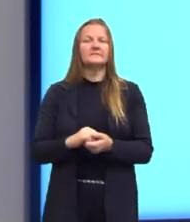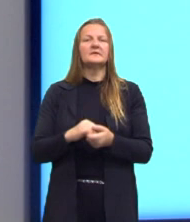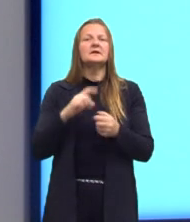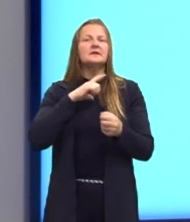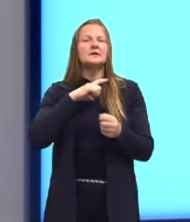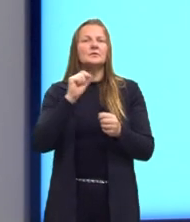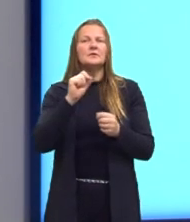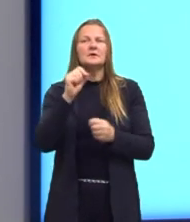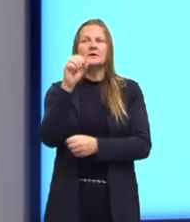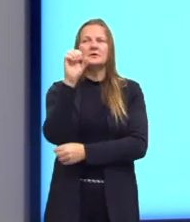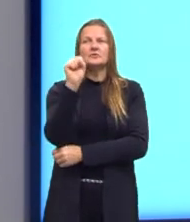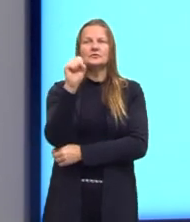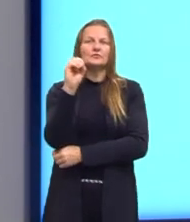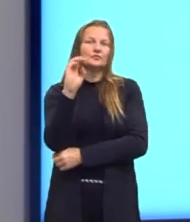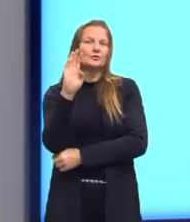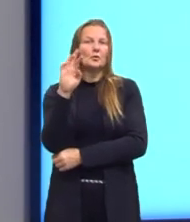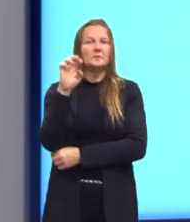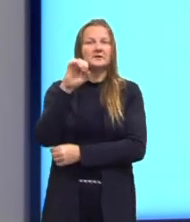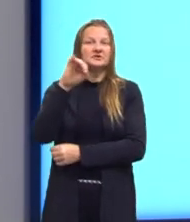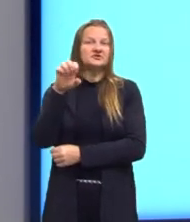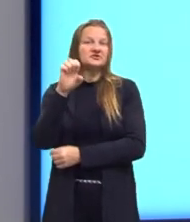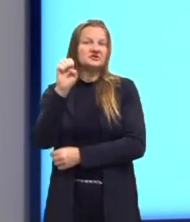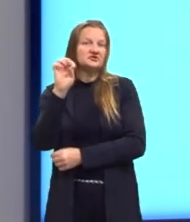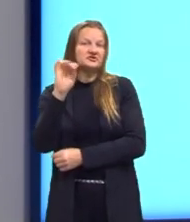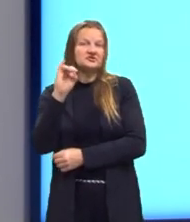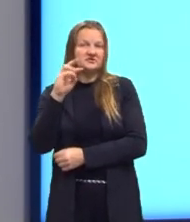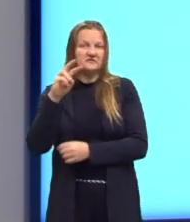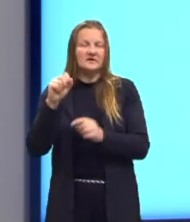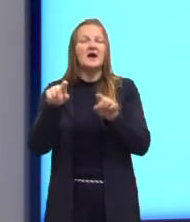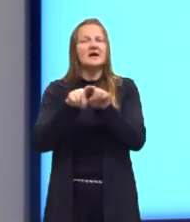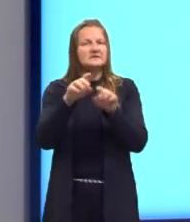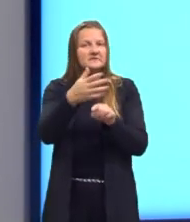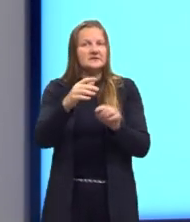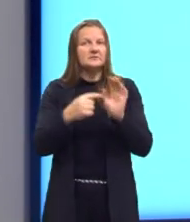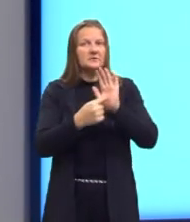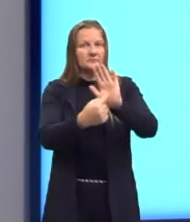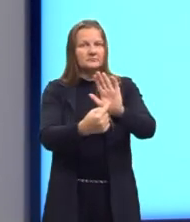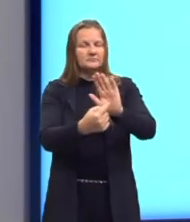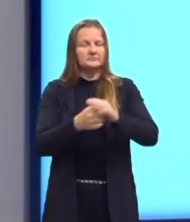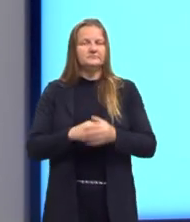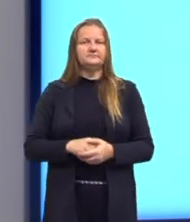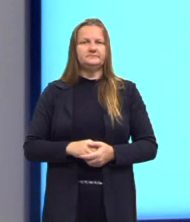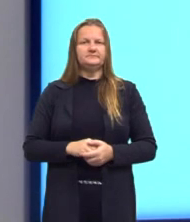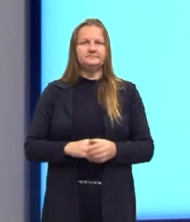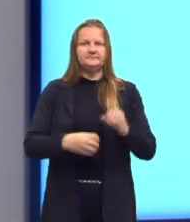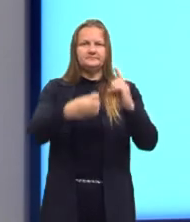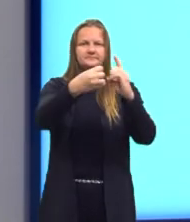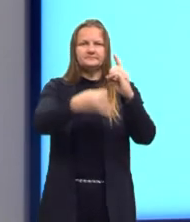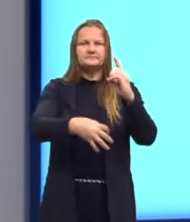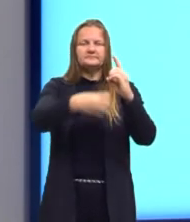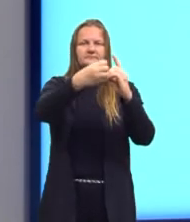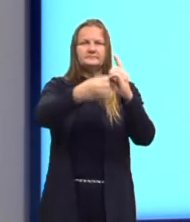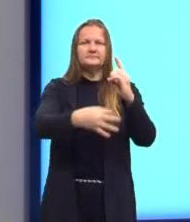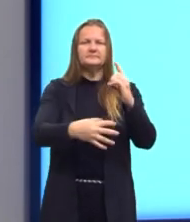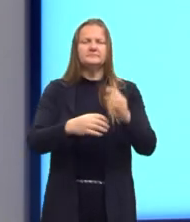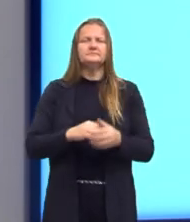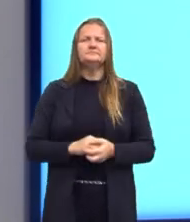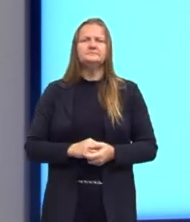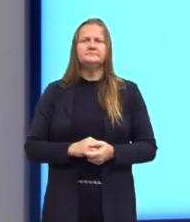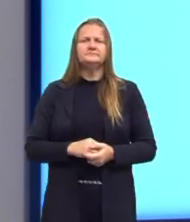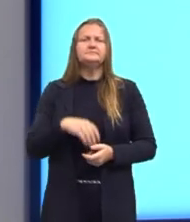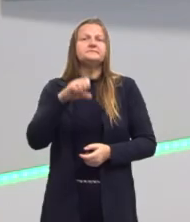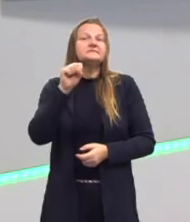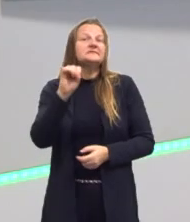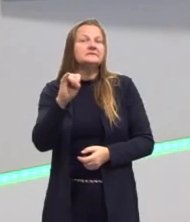sobrejetora, ou até sobrejetiva, esses dois termos remetem a essa definição. Então, ela será sobrejetora